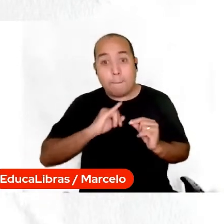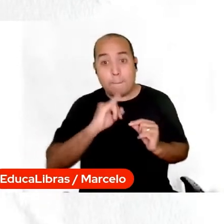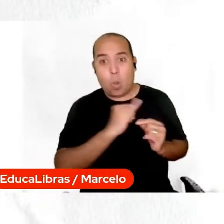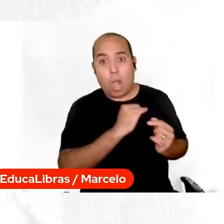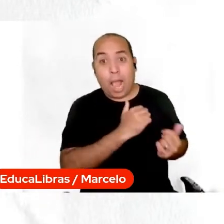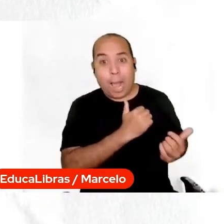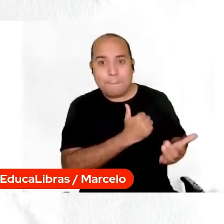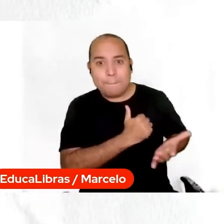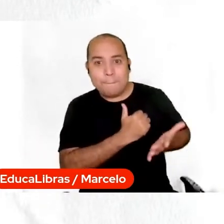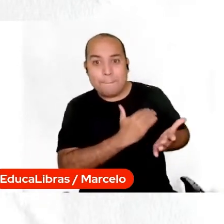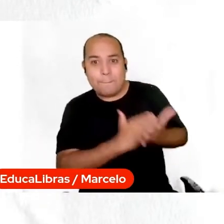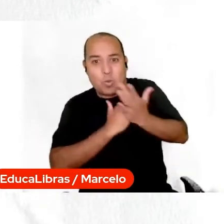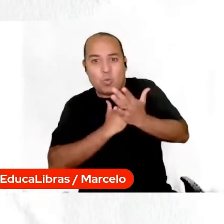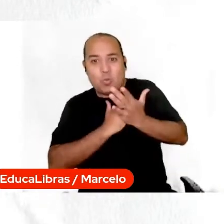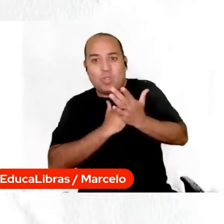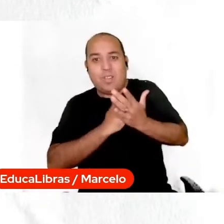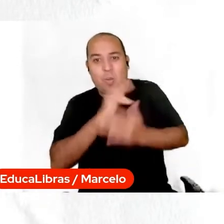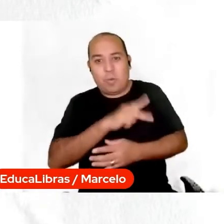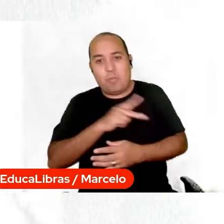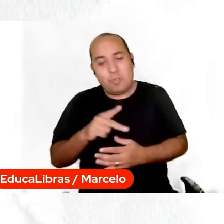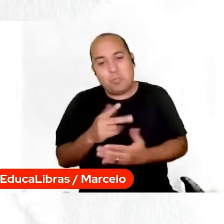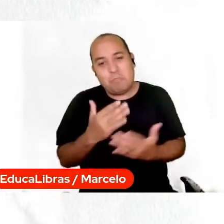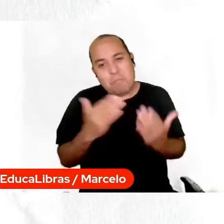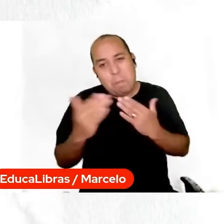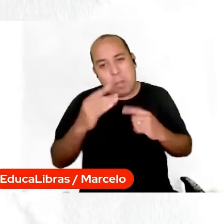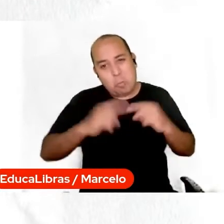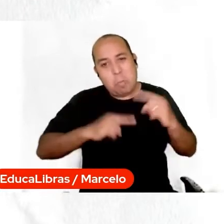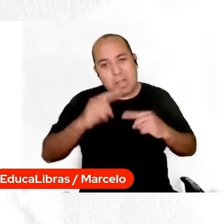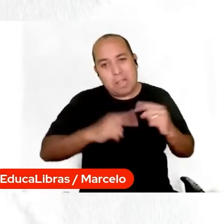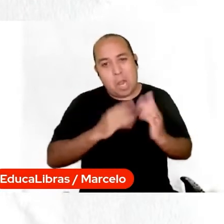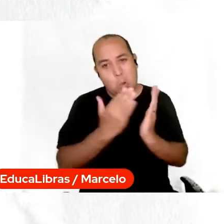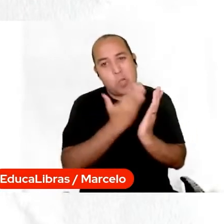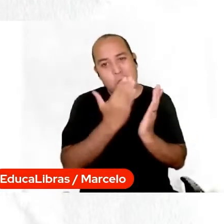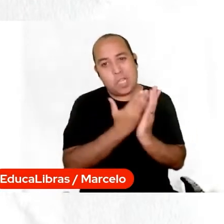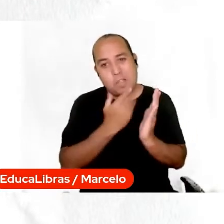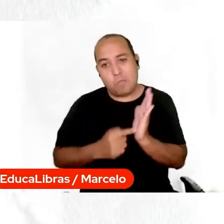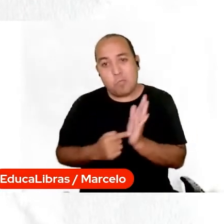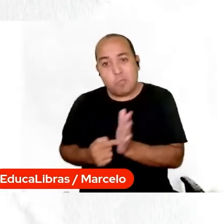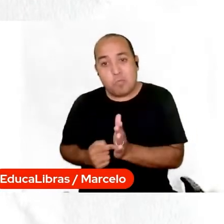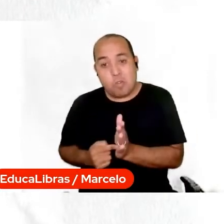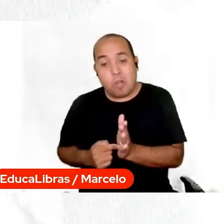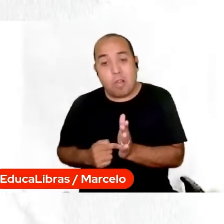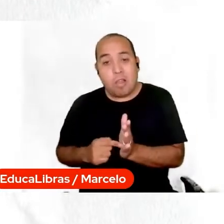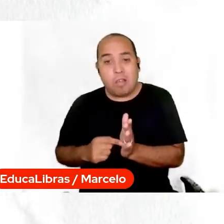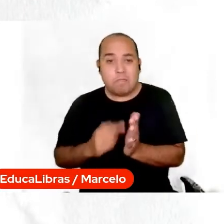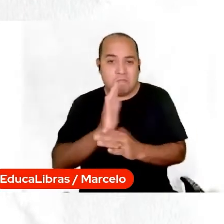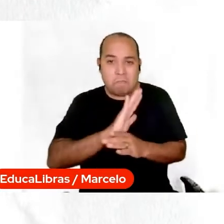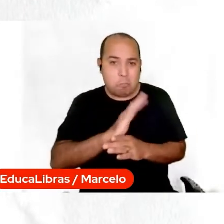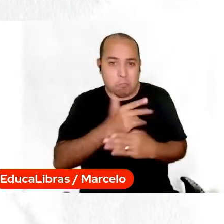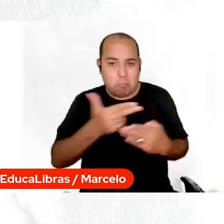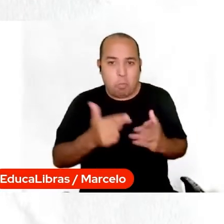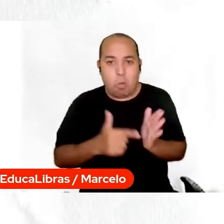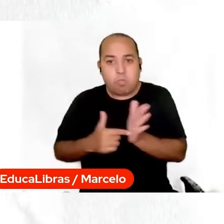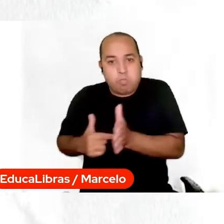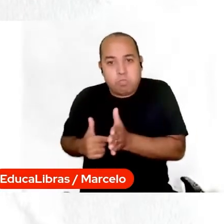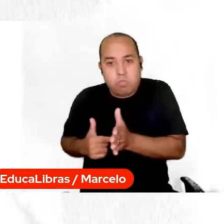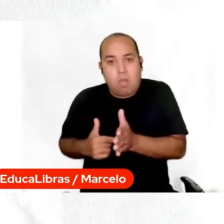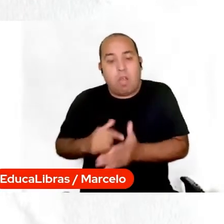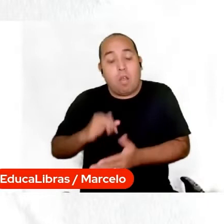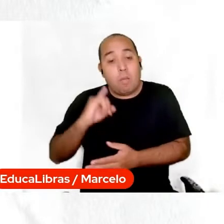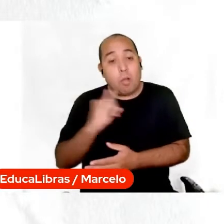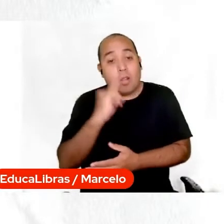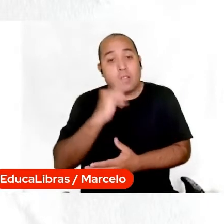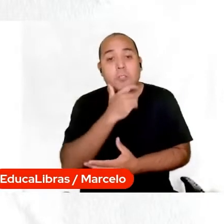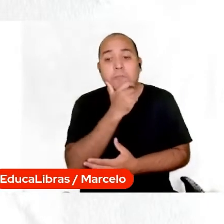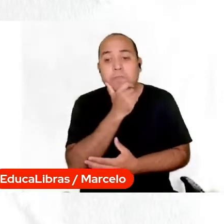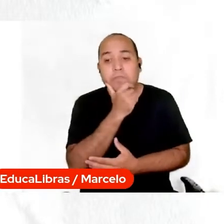claro, dependendo do material, mas nesse enfrentamento que é lidar com